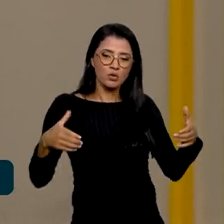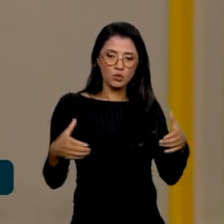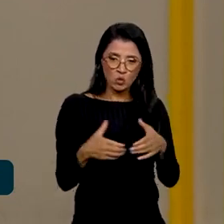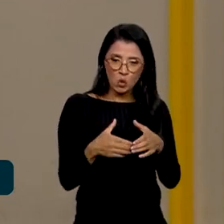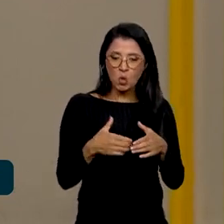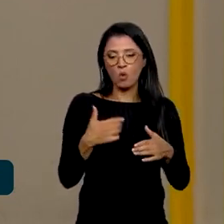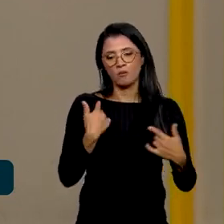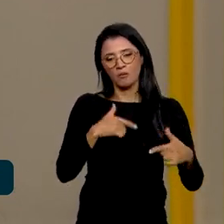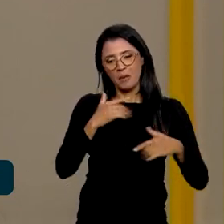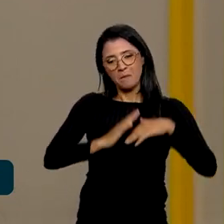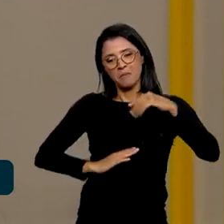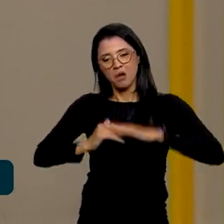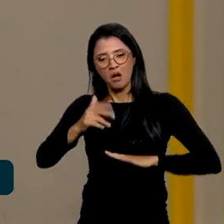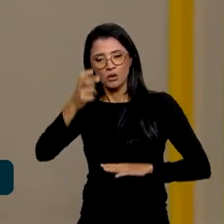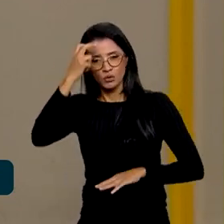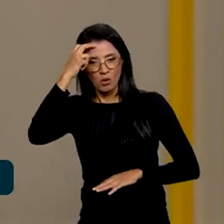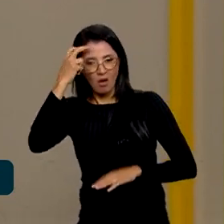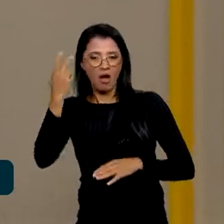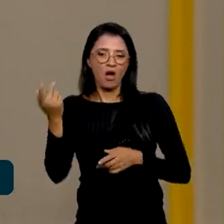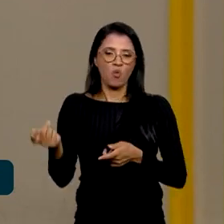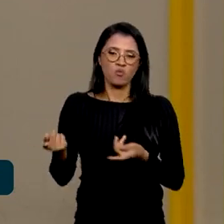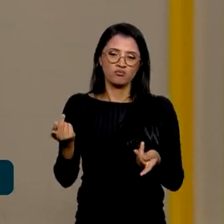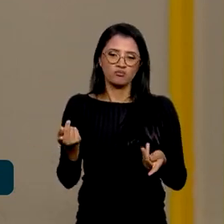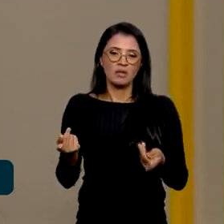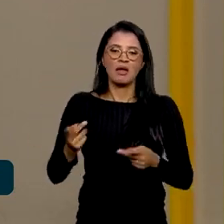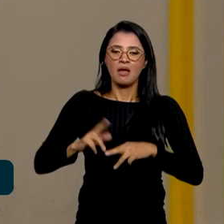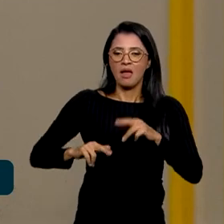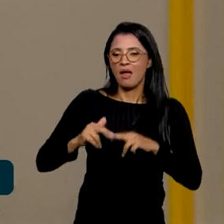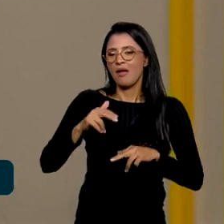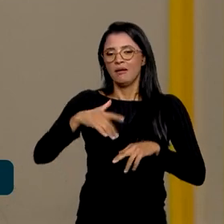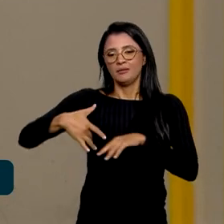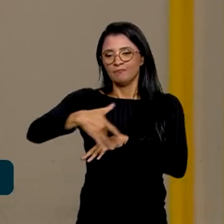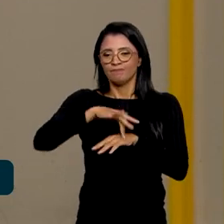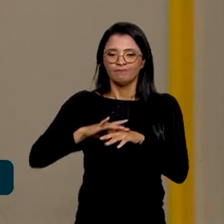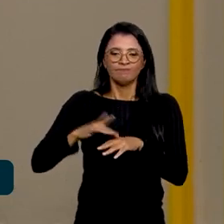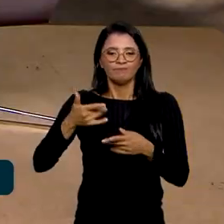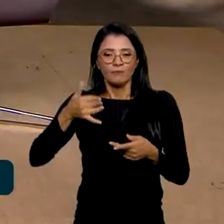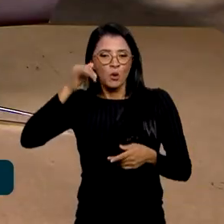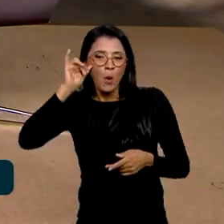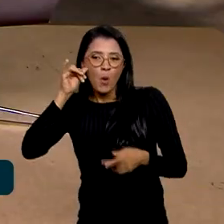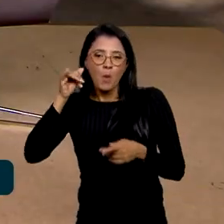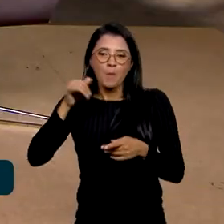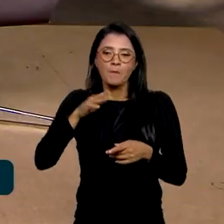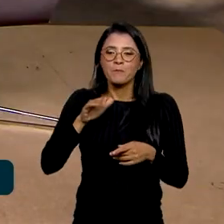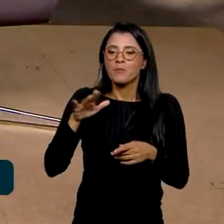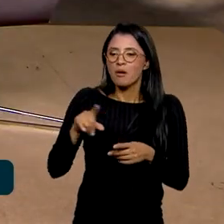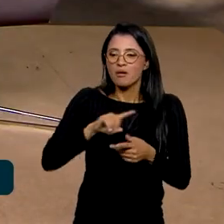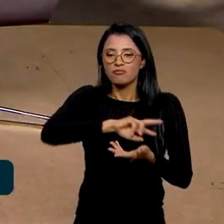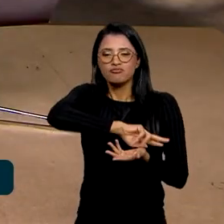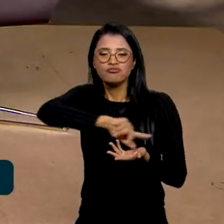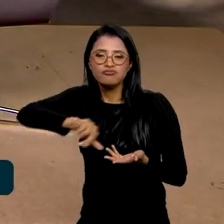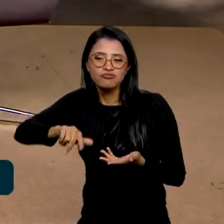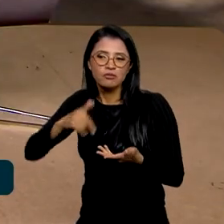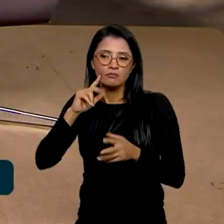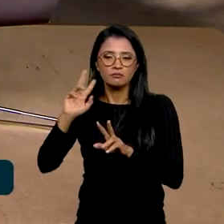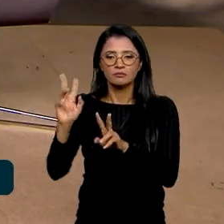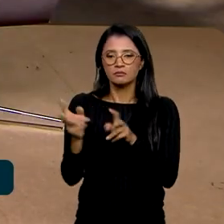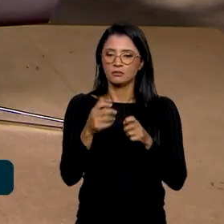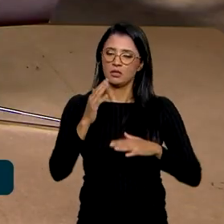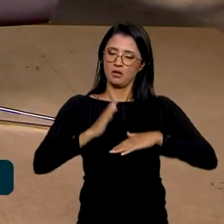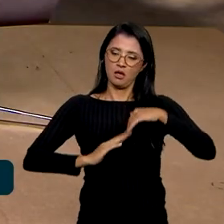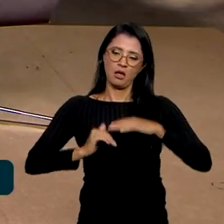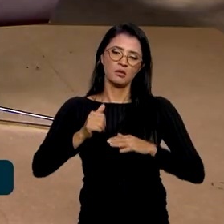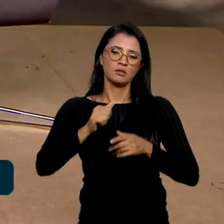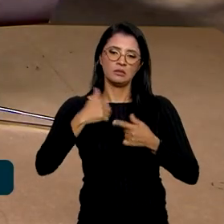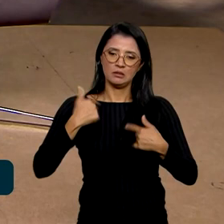fazem as práticas culturais, suas quadrilhas, seus boi-bombá, enfim. Então, no sentido de reconhecer essas atividades